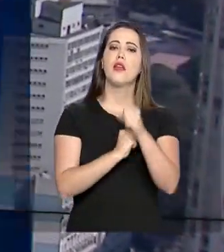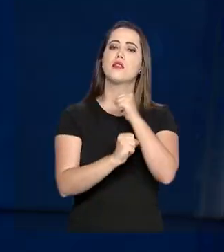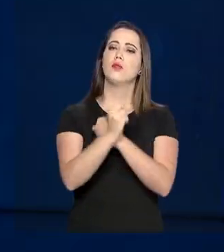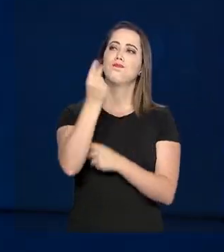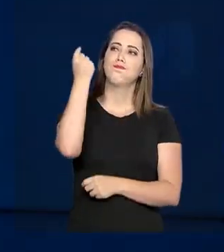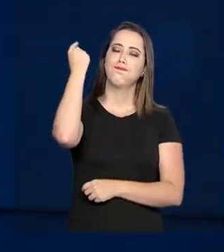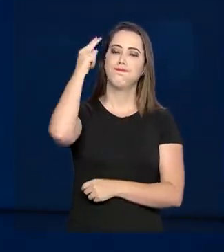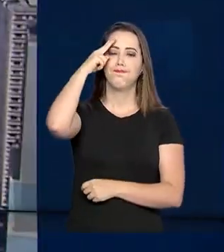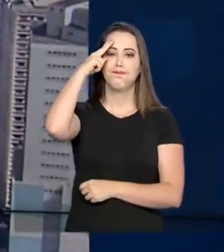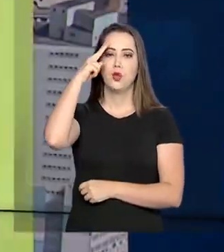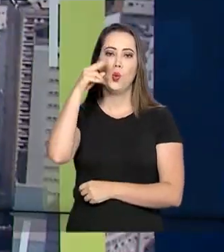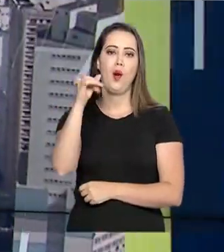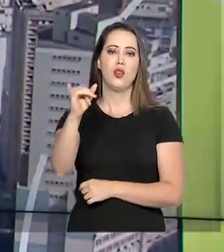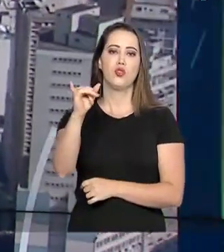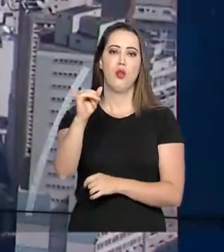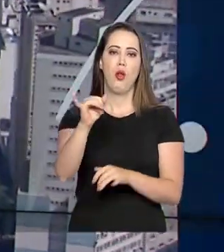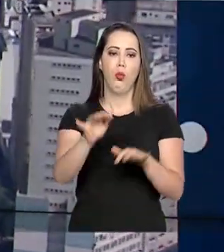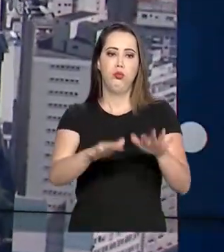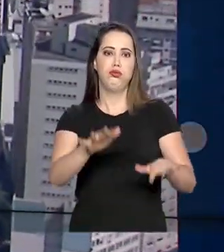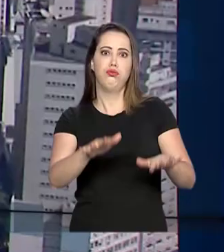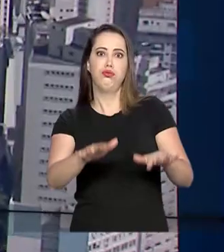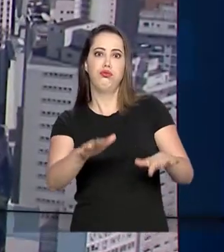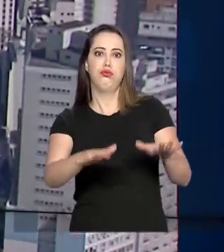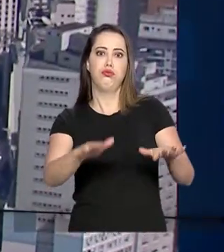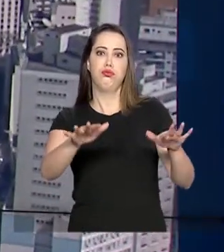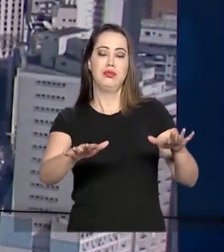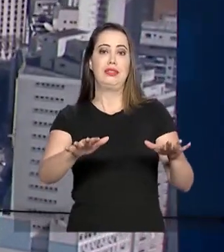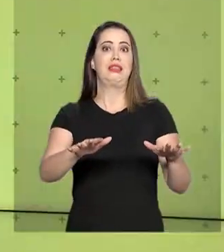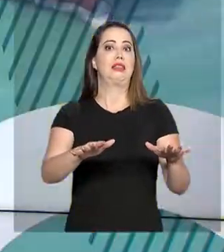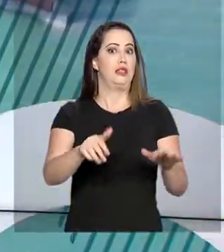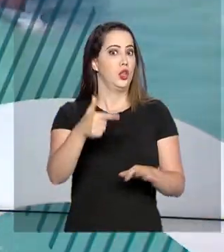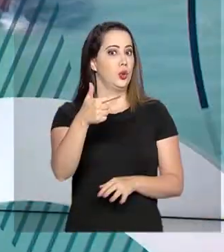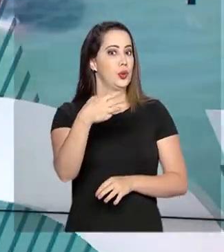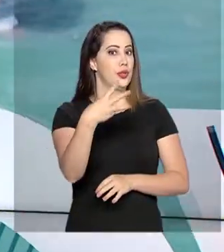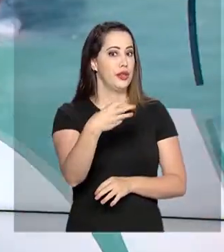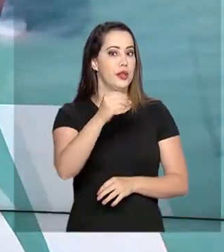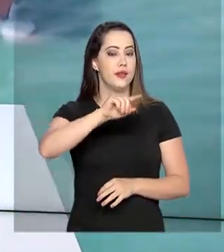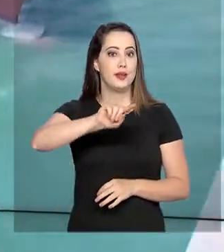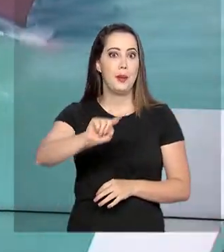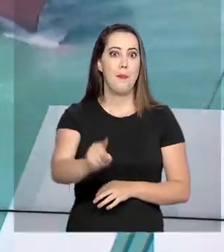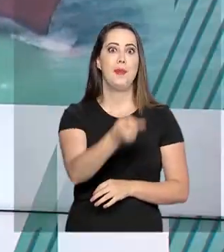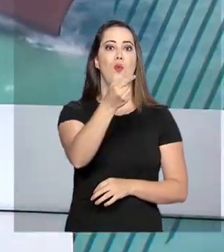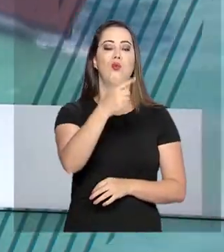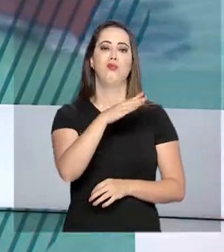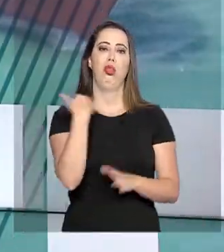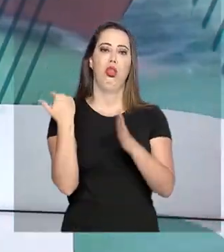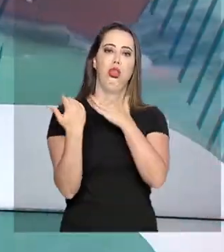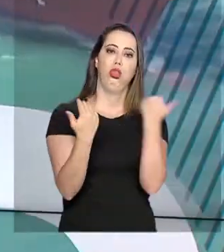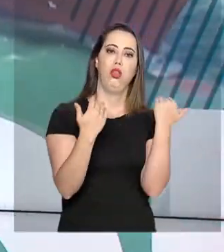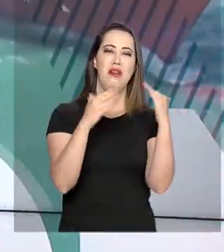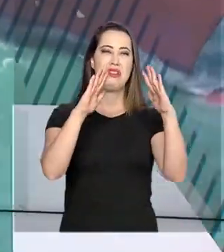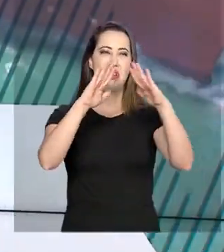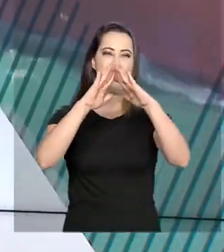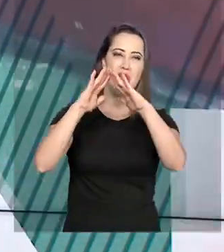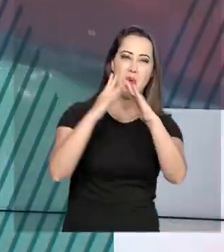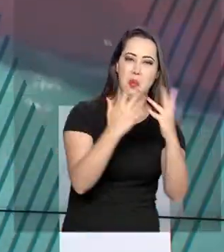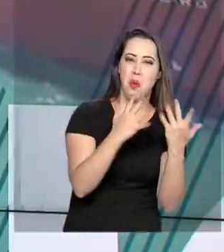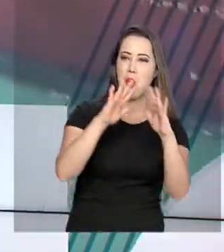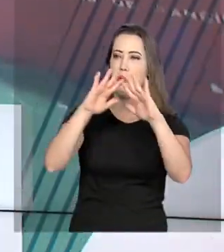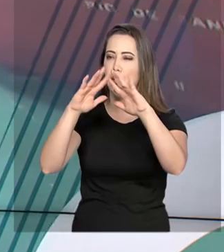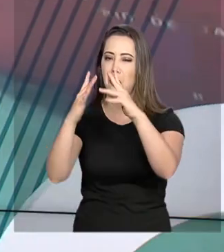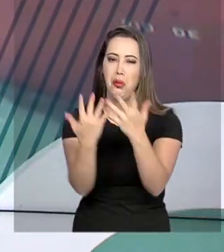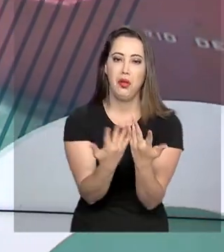terremoto devastava o Haiti, deixando 230 mil mortos e mais de um milhão de desabrigados. E entre as vítimas,